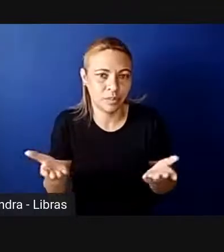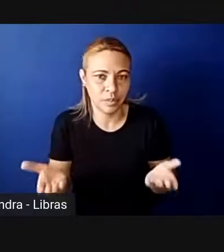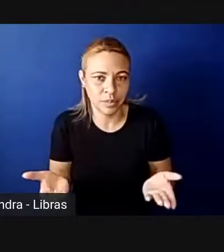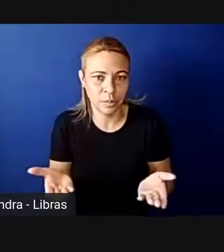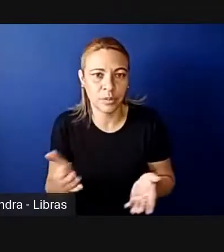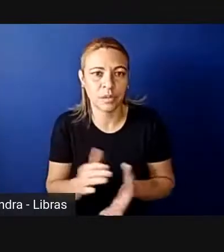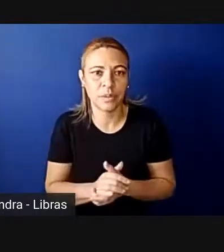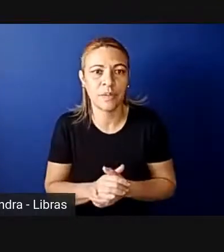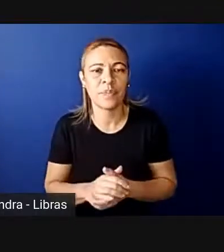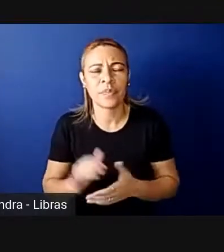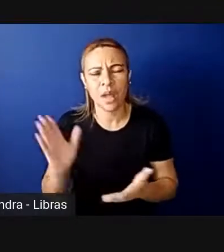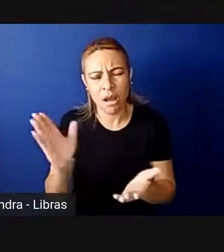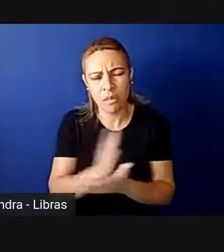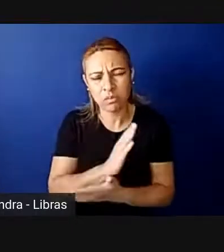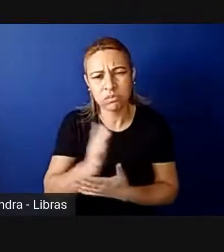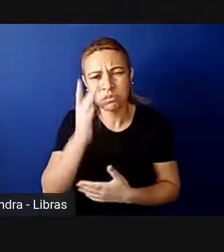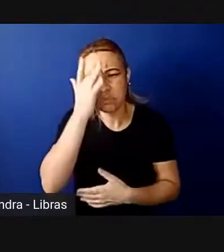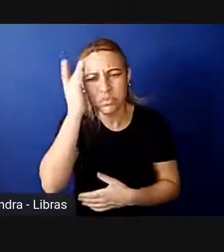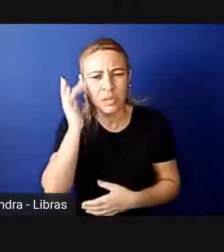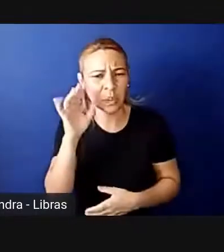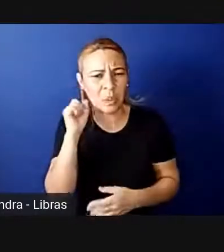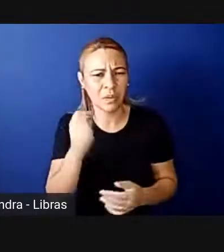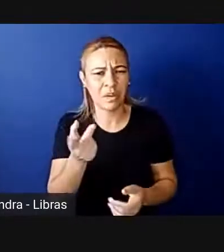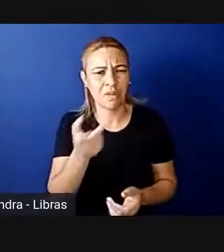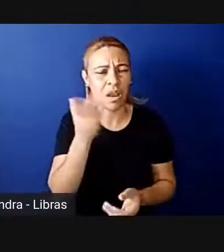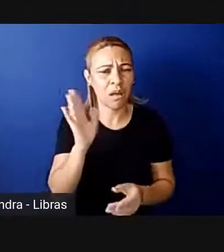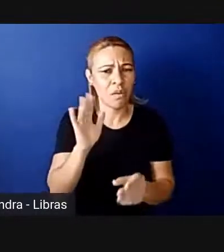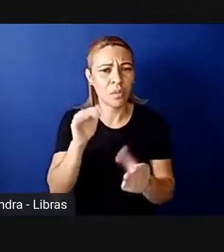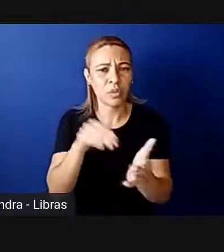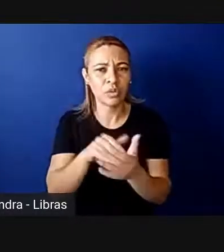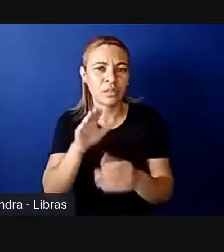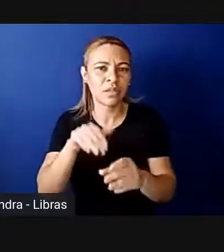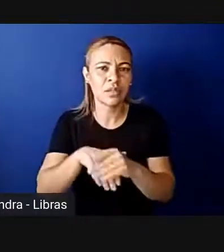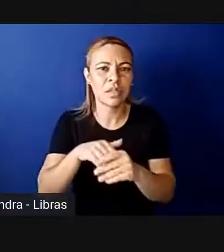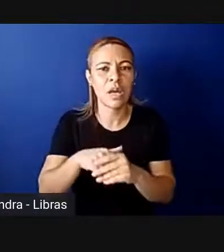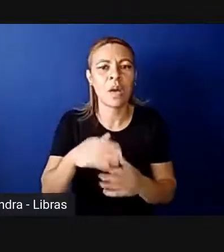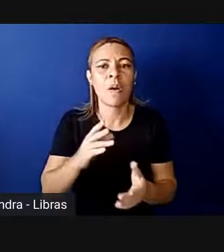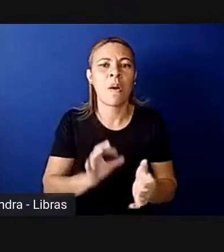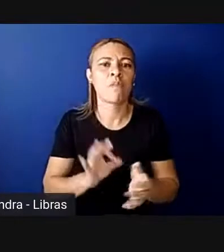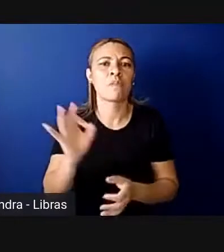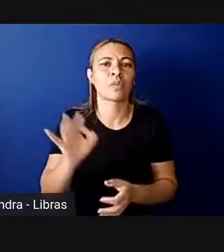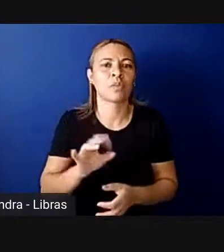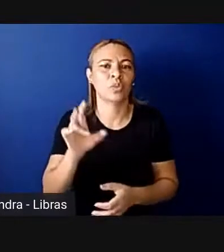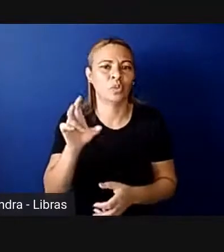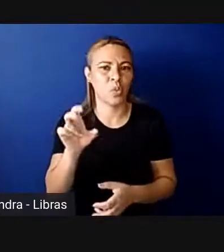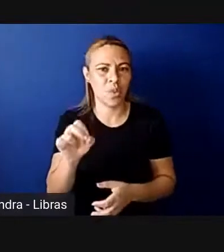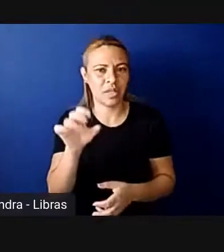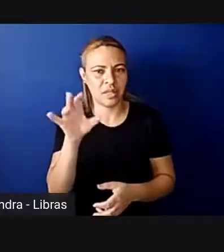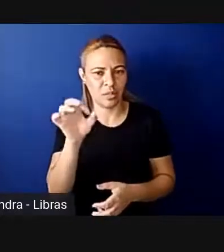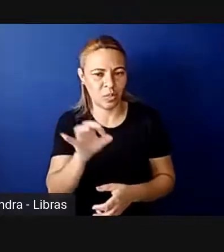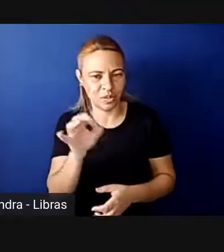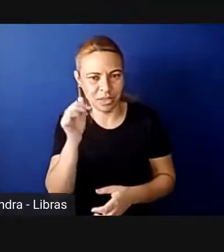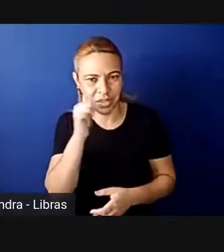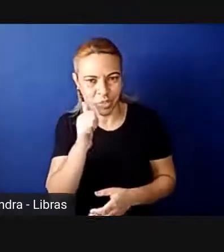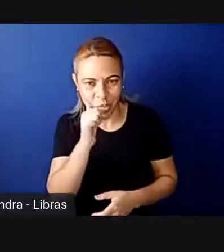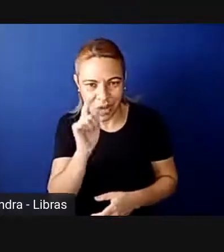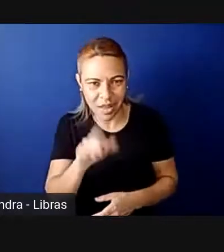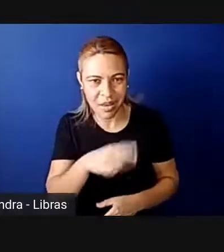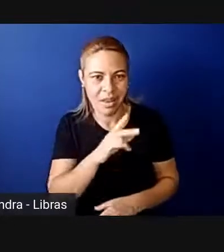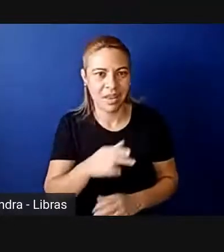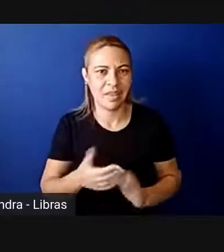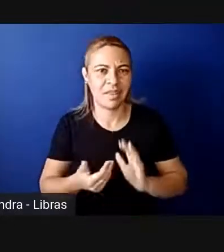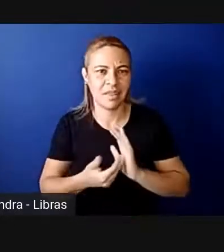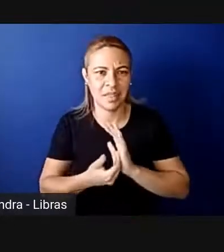falando, ah, mas nas últimas eleições a gente aumentou 50% o número de mulheres na Câmara dos Deputados, a gente aumentou de